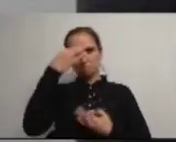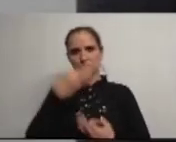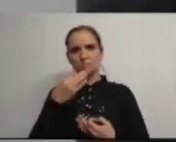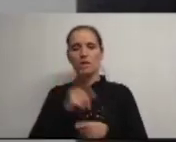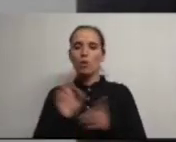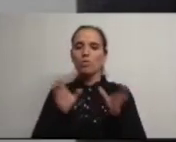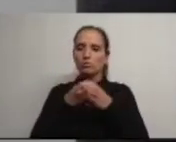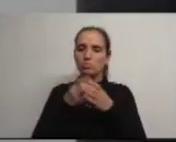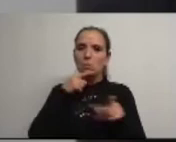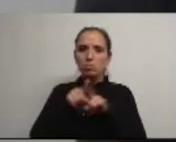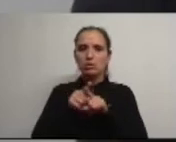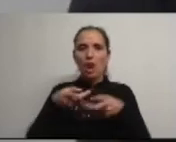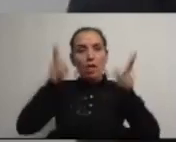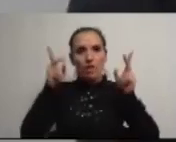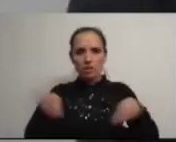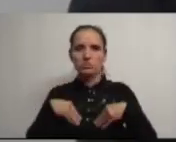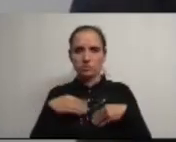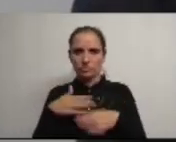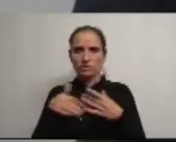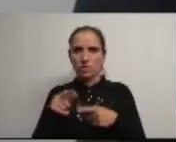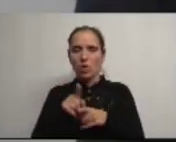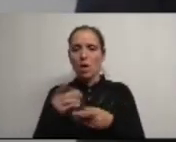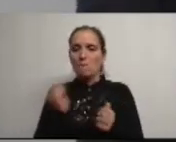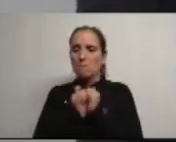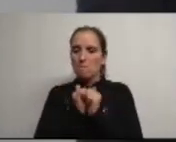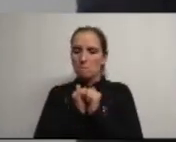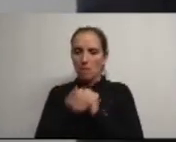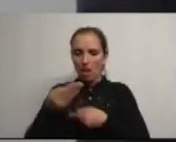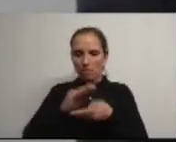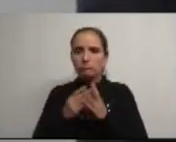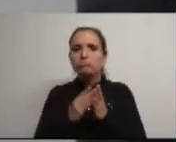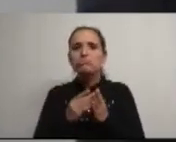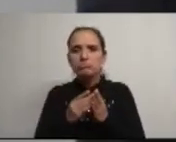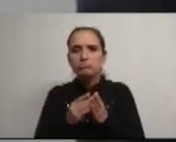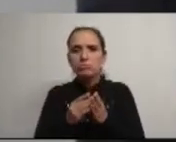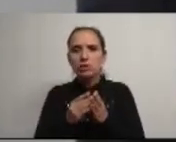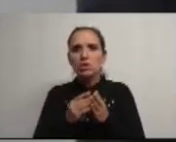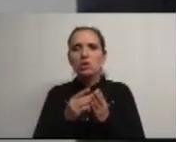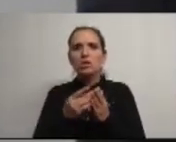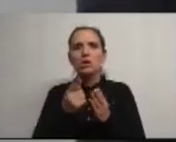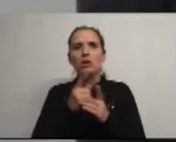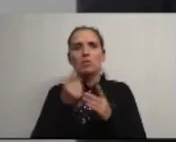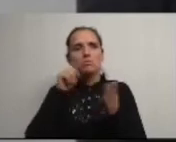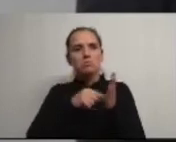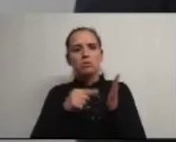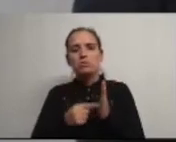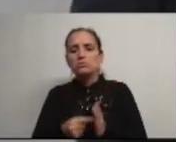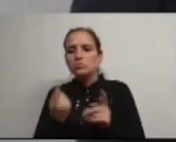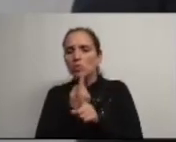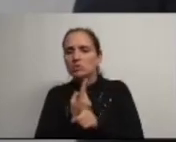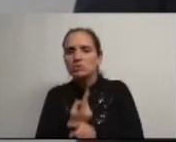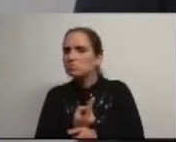libermente aceitou ocupar uma modesta folha de papel A4 titubiantemente diluída nos poucos com bictos e impulsos verbais